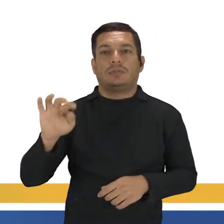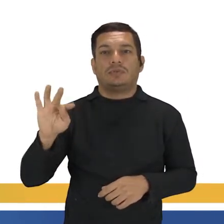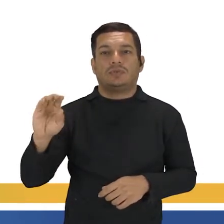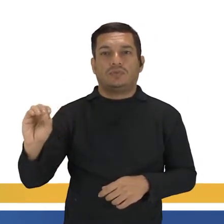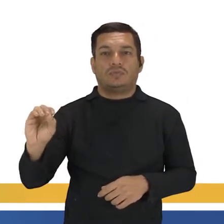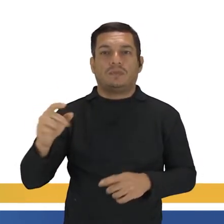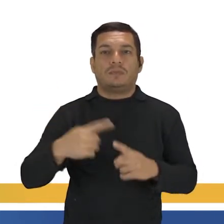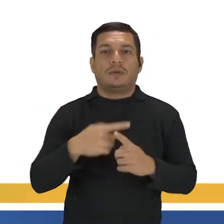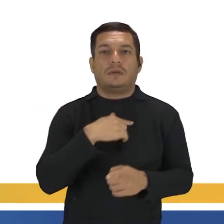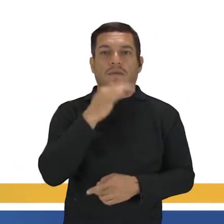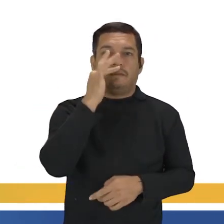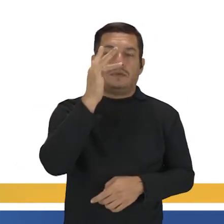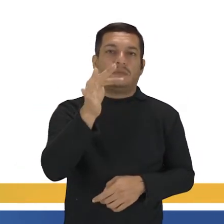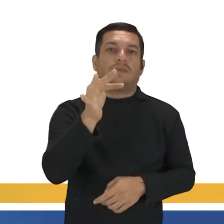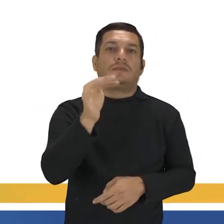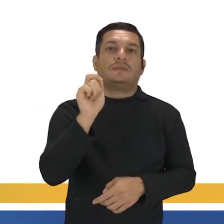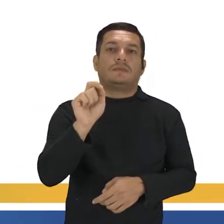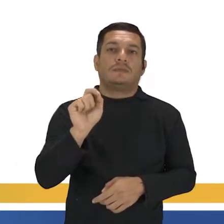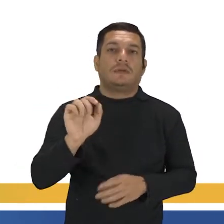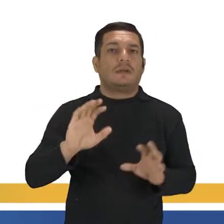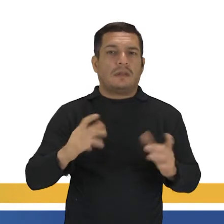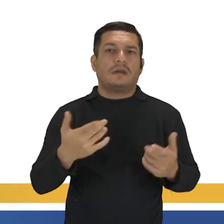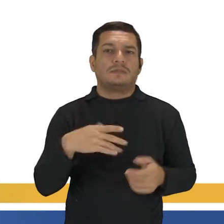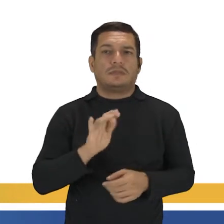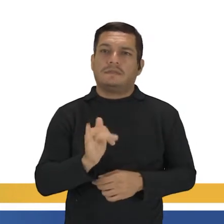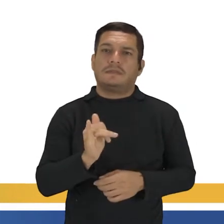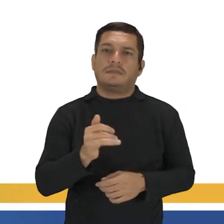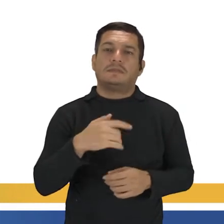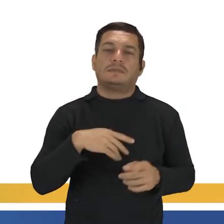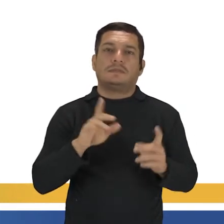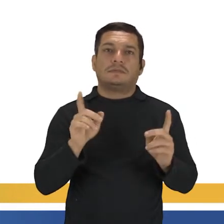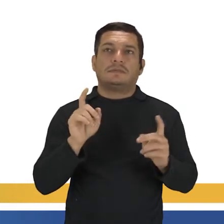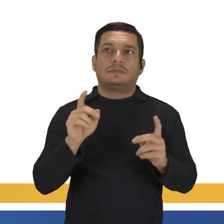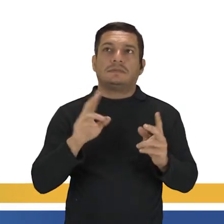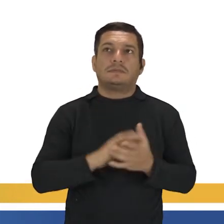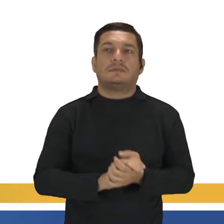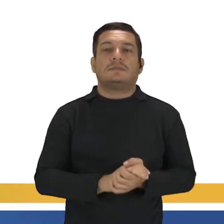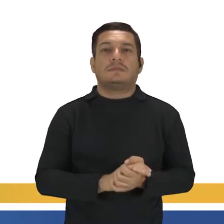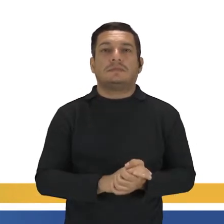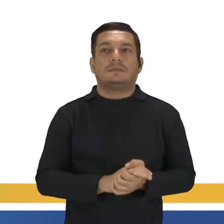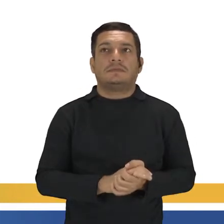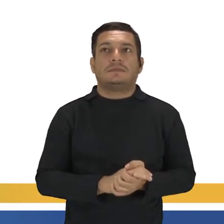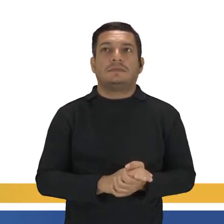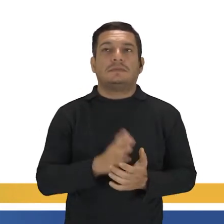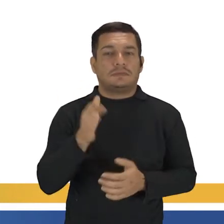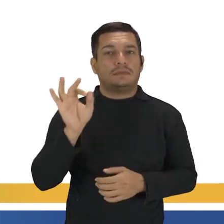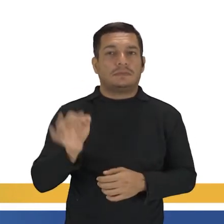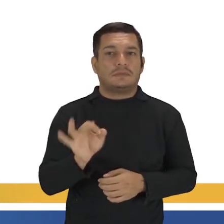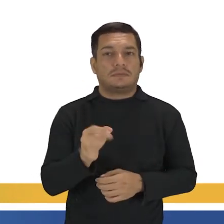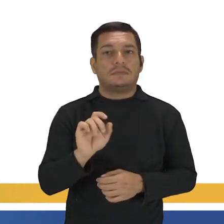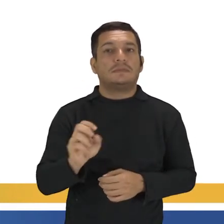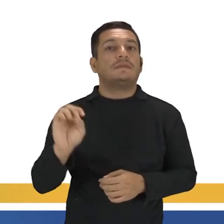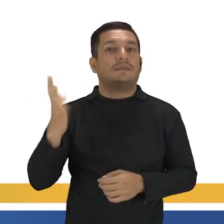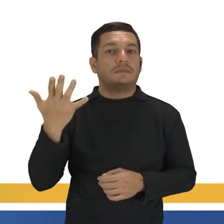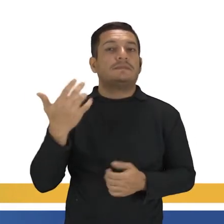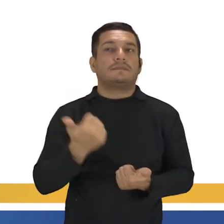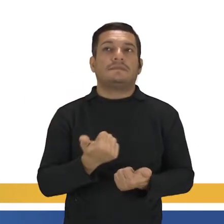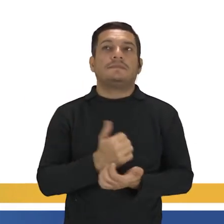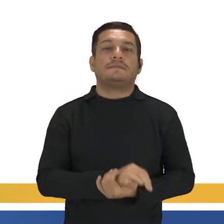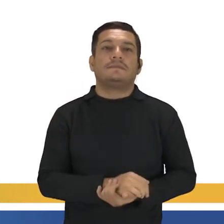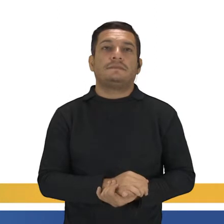futuro que com certeza, né? Claro, já falei entre aspas esse com certeza. Já tá certo que vai acontecer.